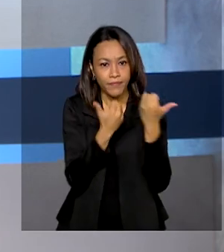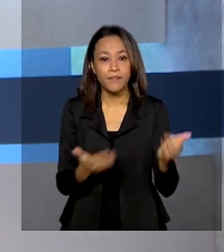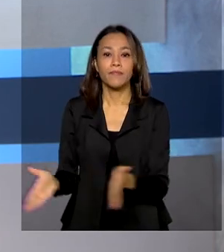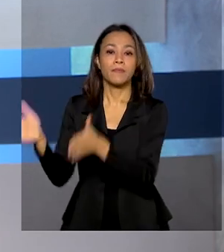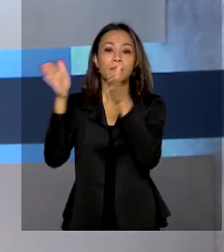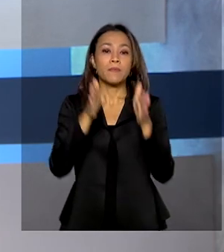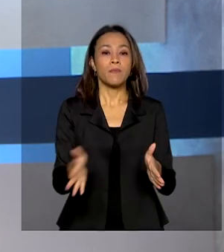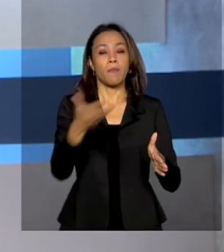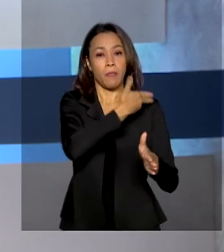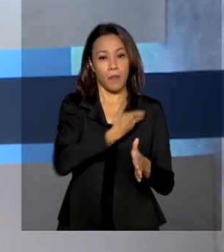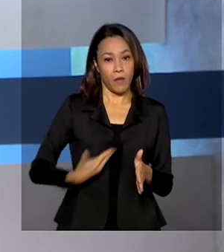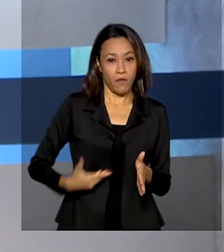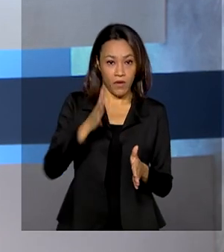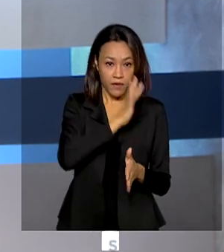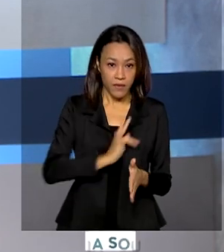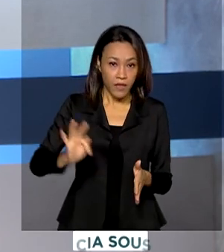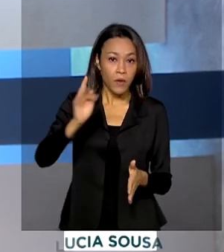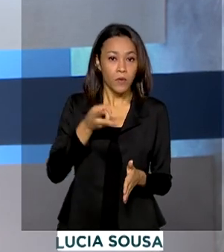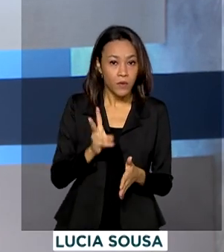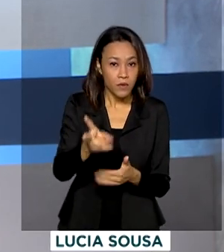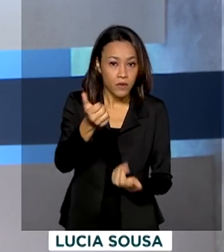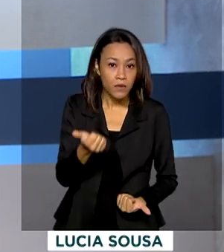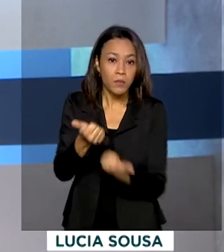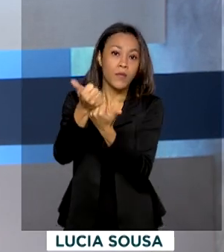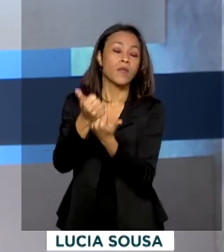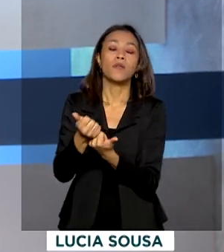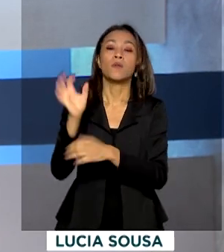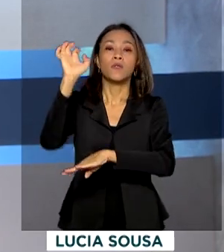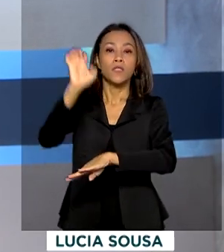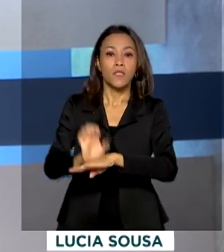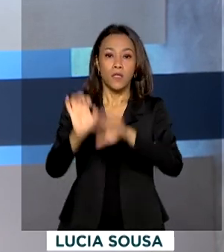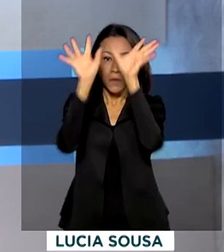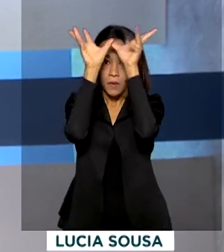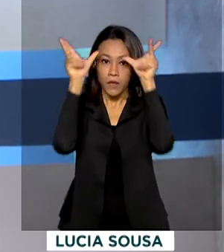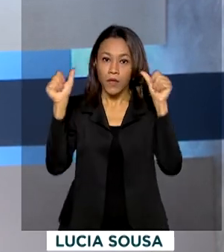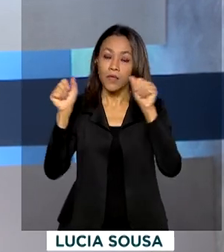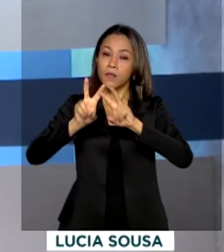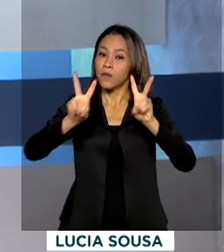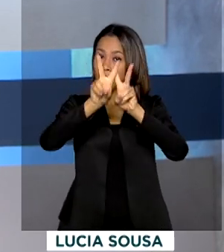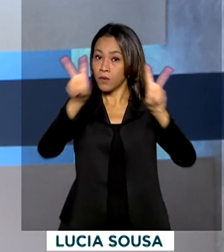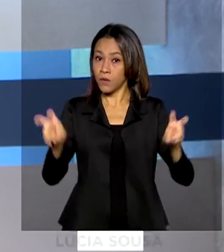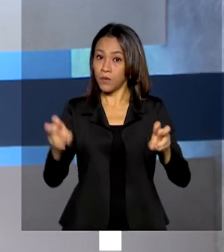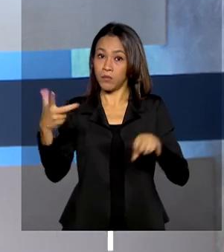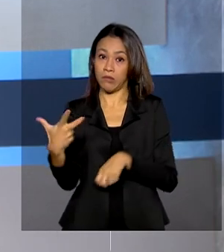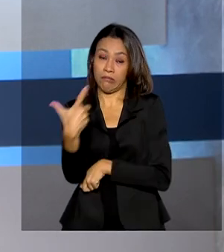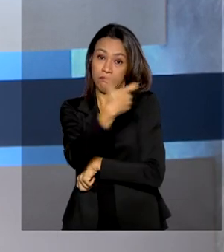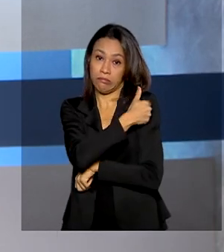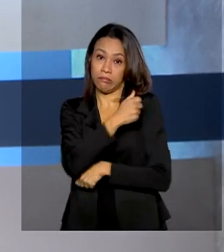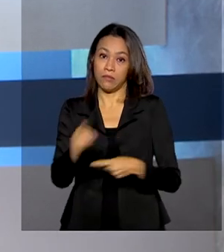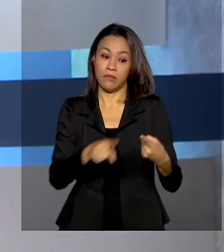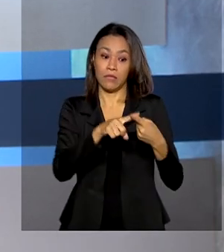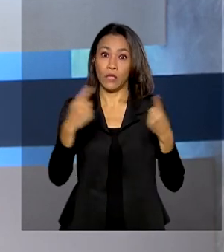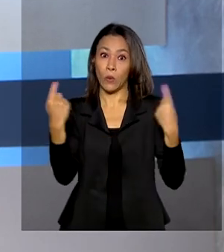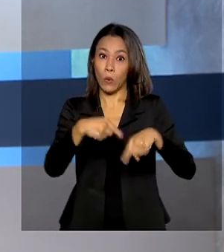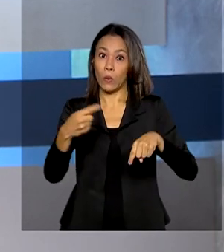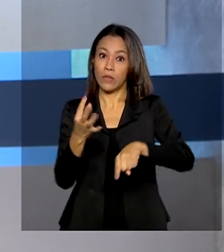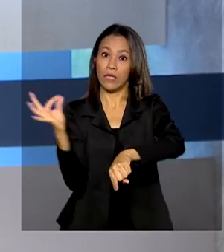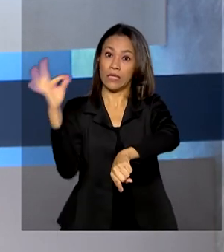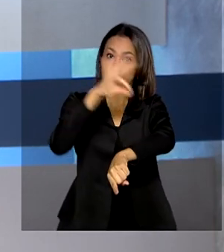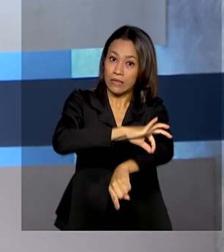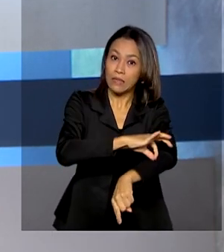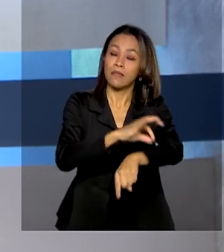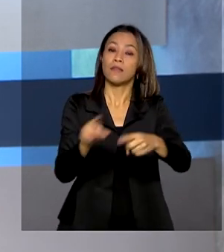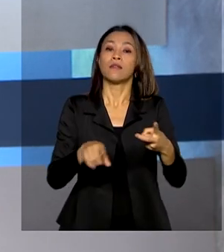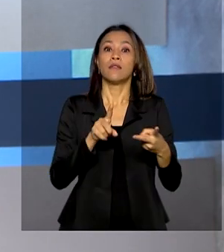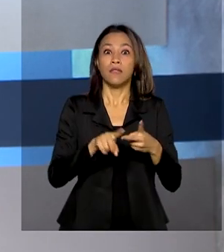o governo federal segue prestando apoio ao estado do Acre no enfrentamento à Covid-19, combate à dengue e também para minimizar o